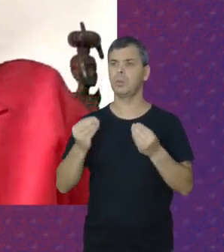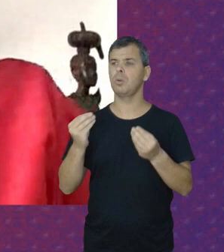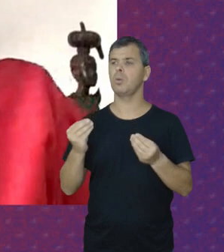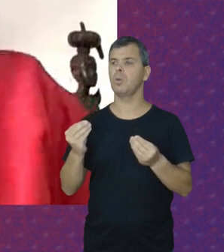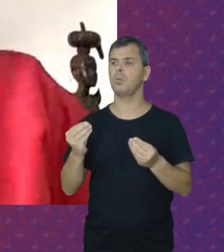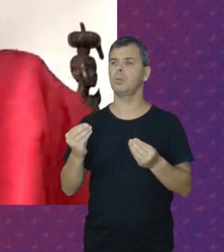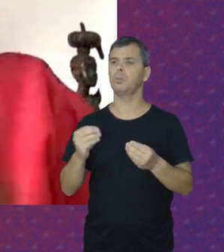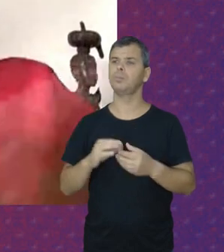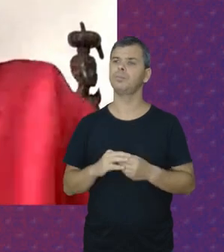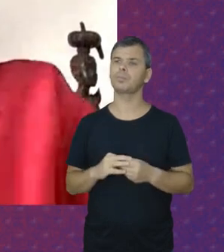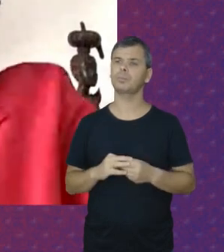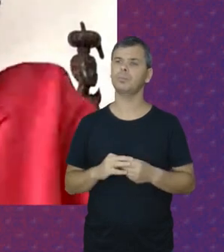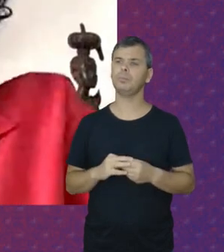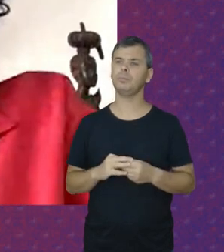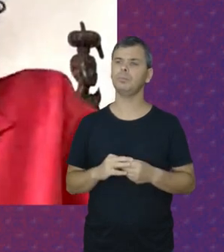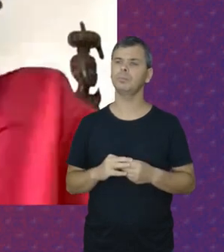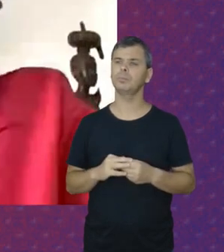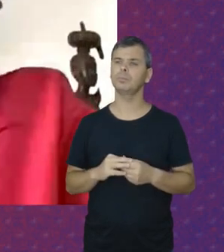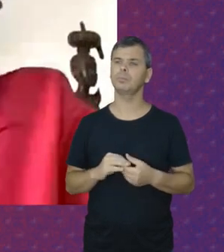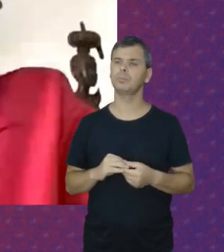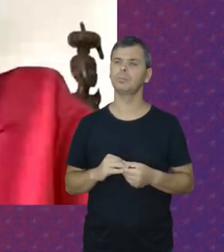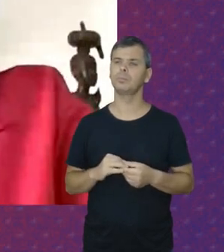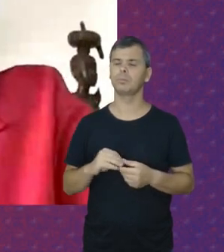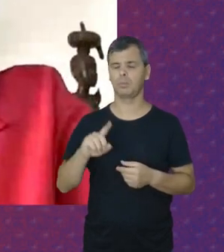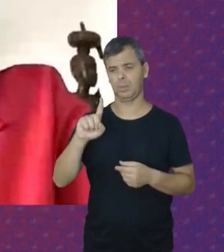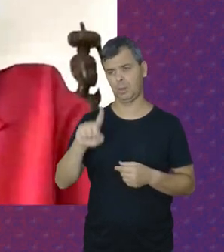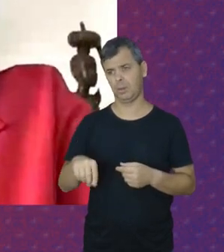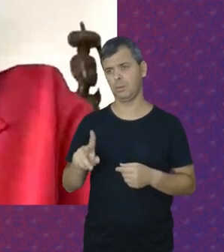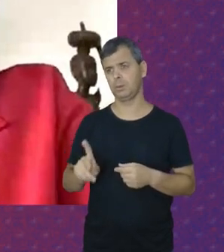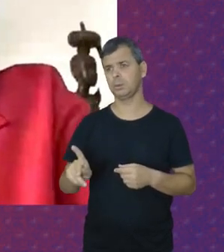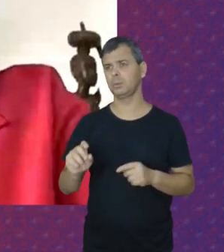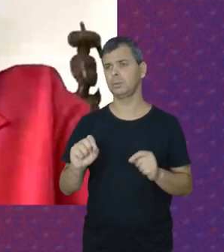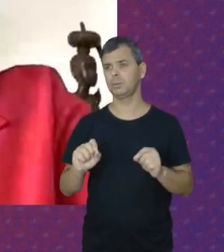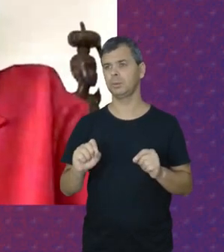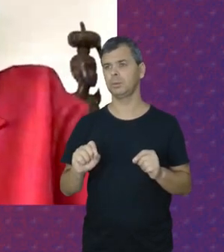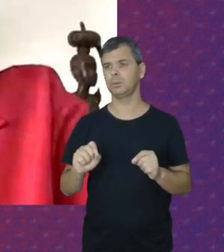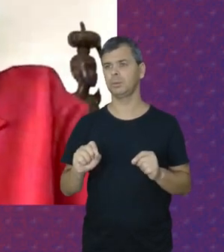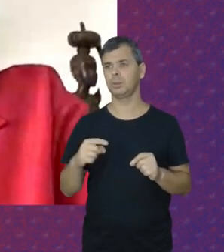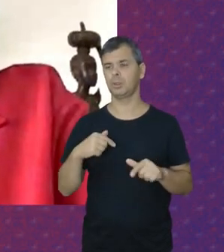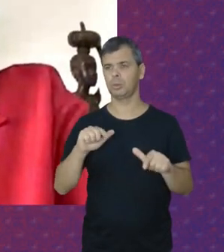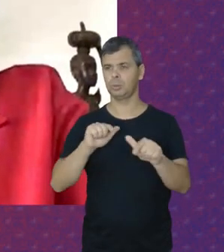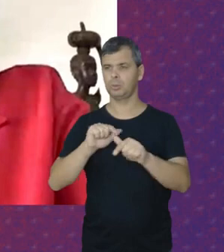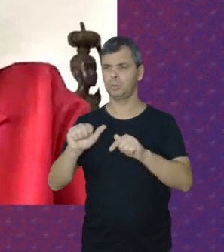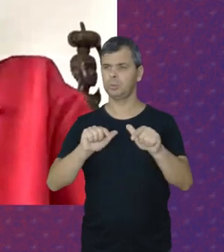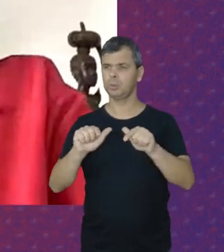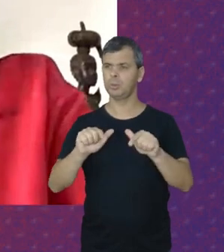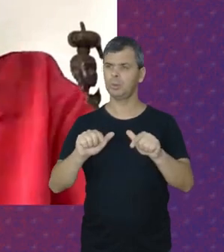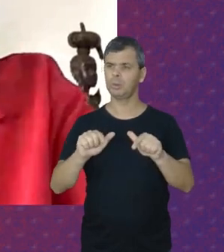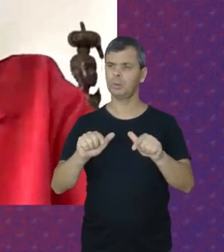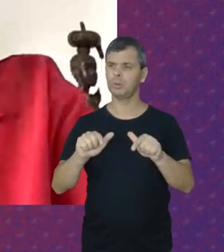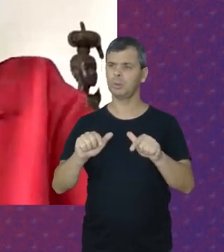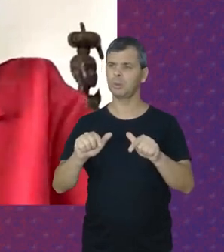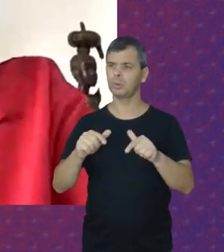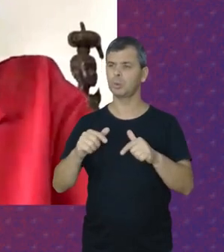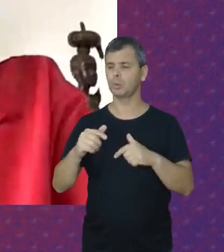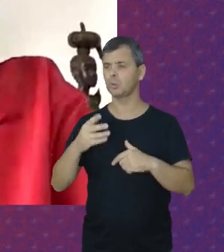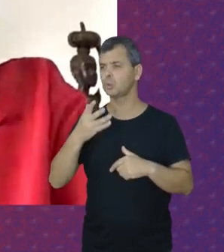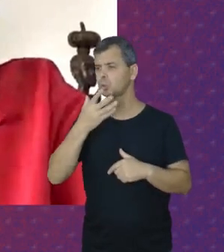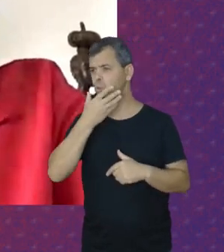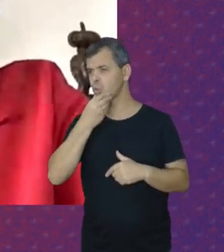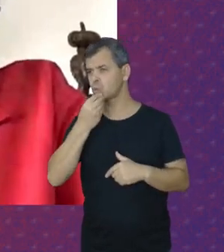É E foi Sempre O trabalho Dos homens Dos